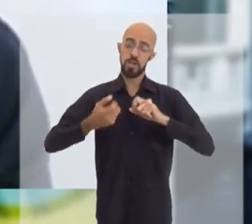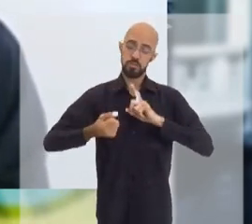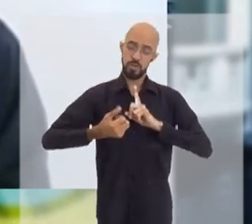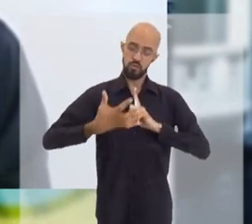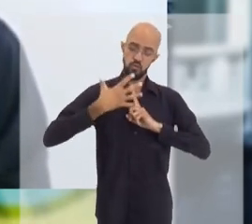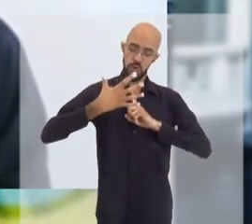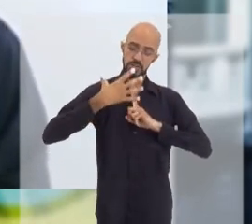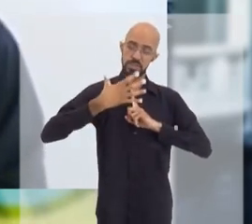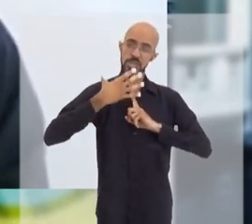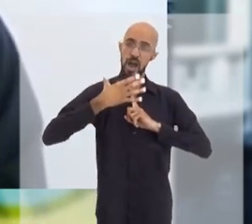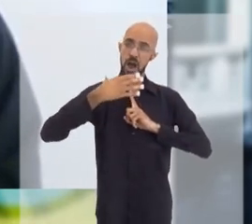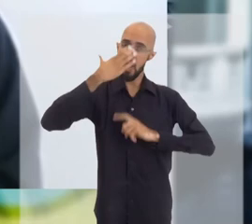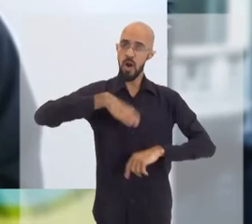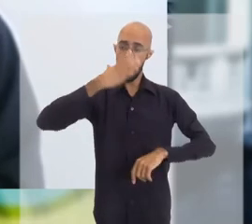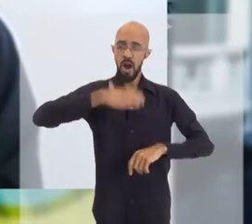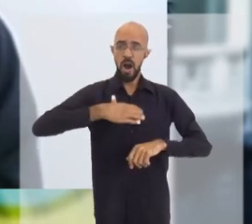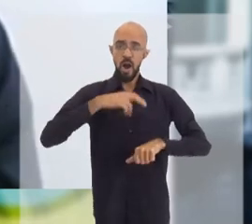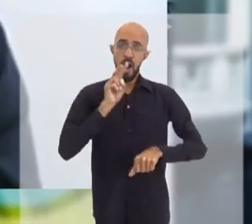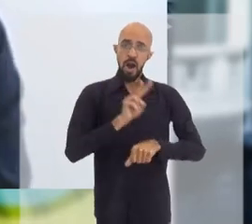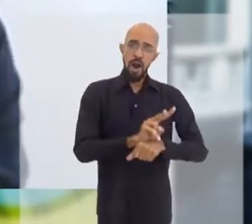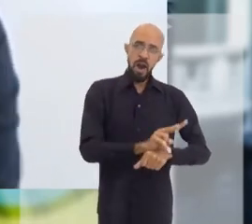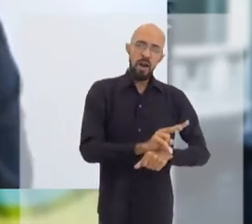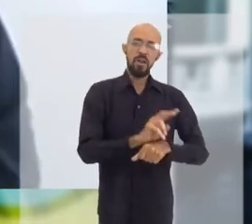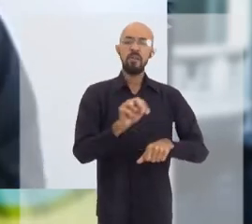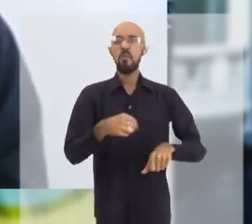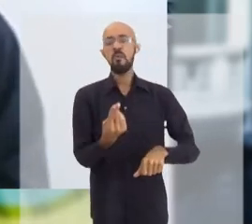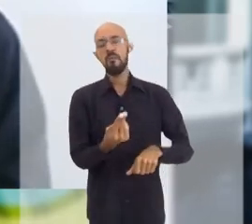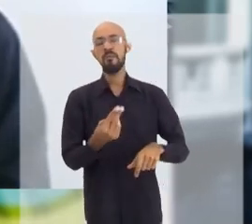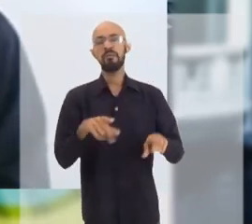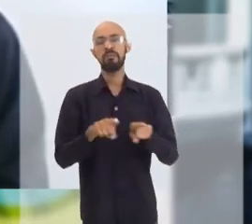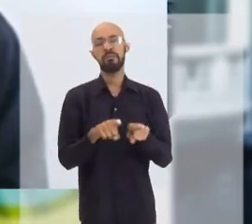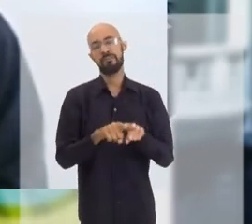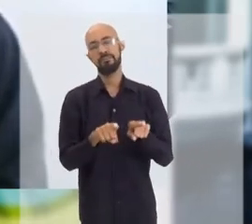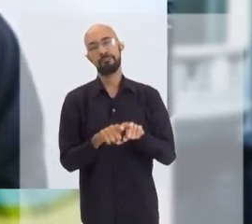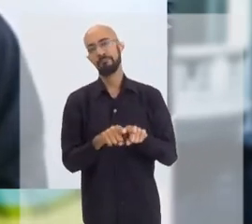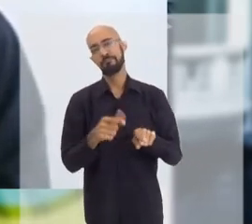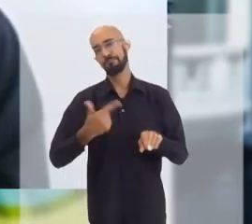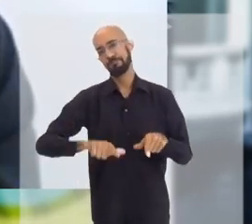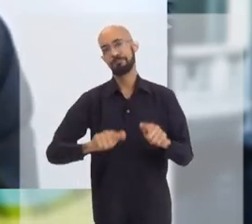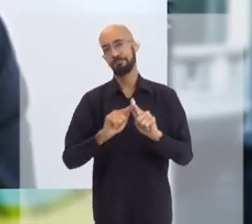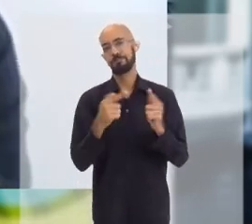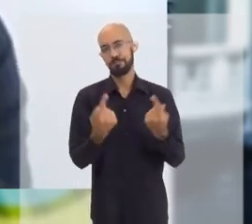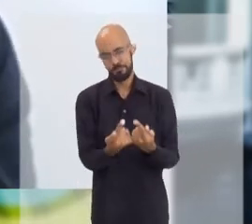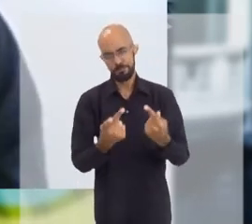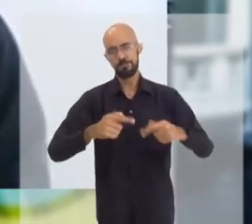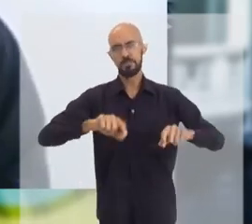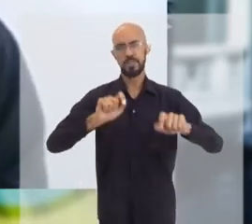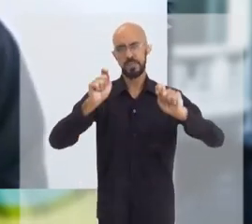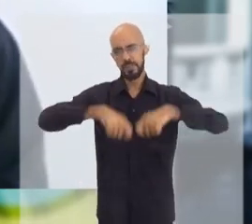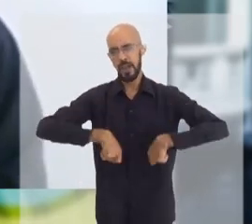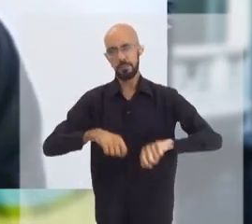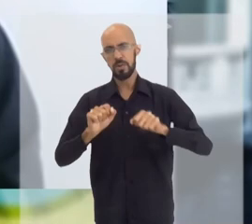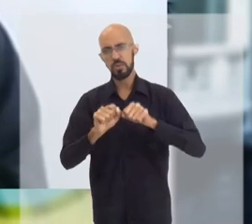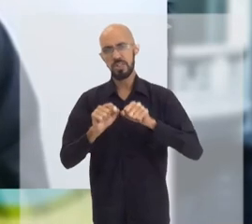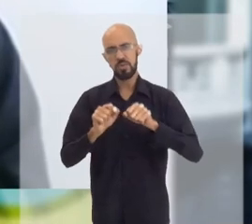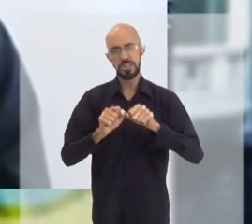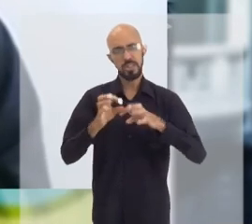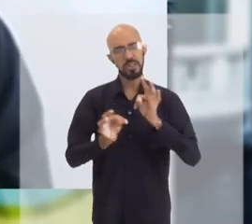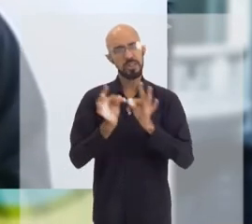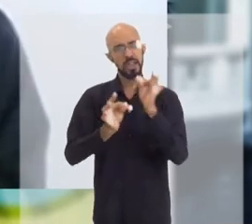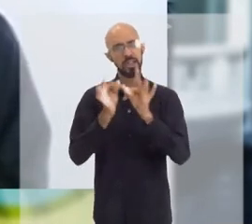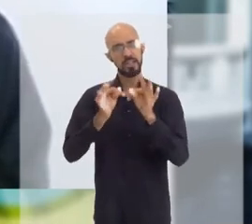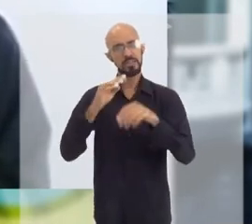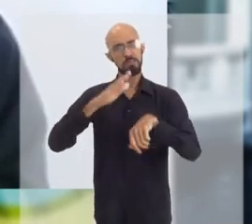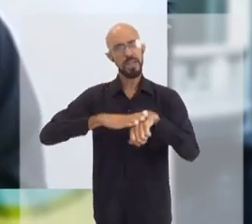melhor o nosso sistema imunológico a produzir defesa e outras vacinas de outro grupo onde a tendência é você utilizar técnicas mais